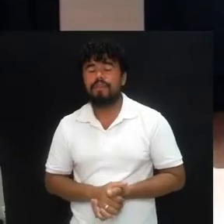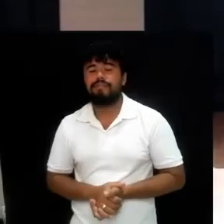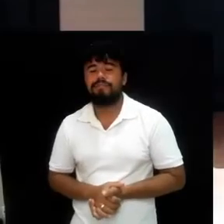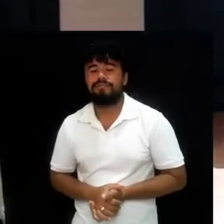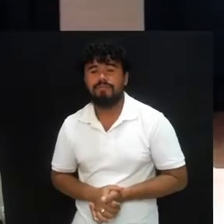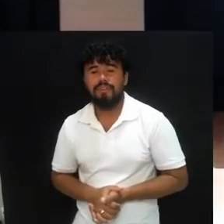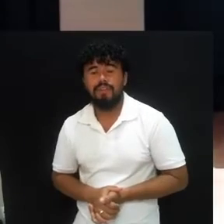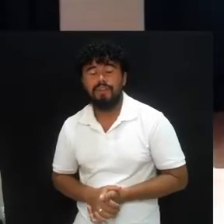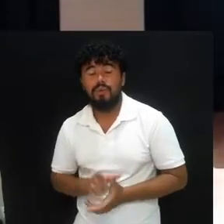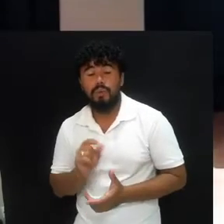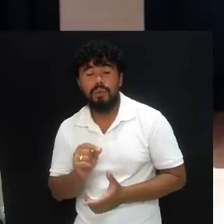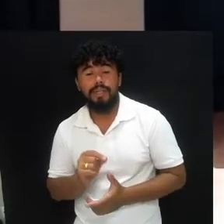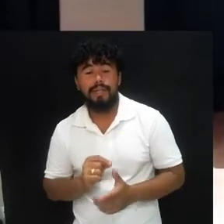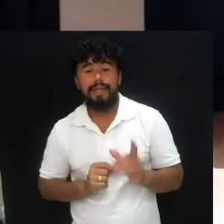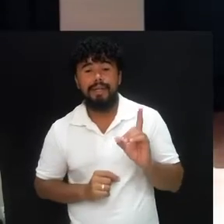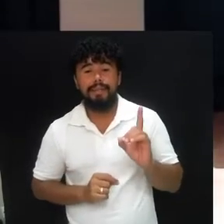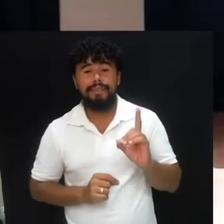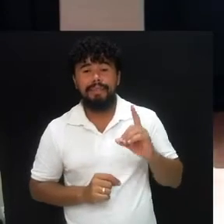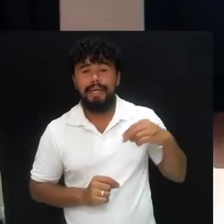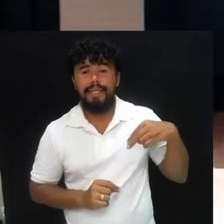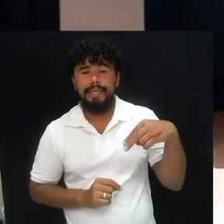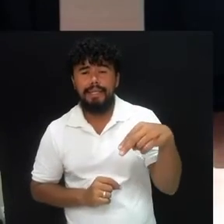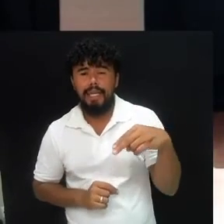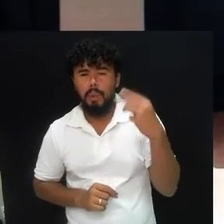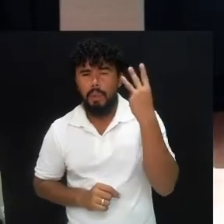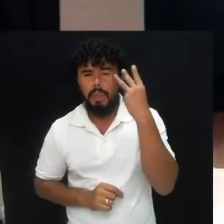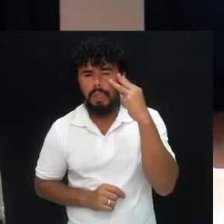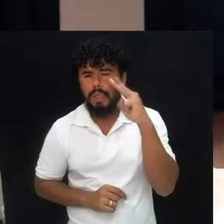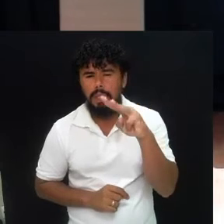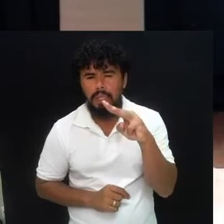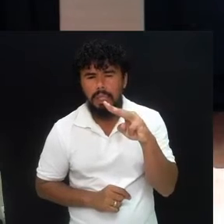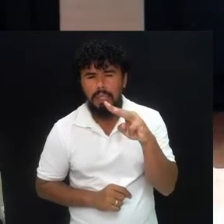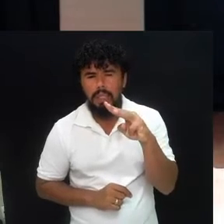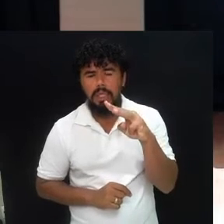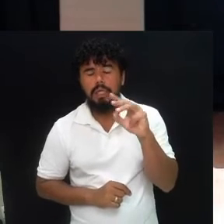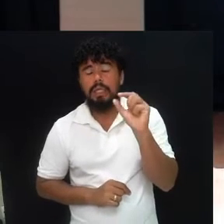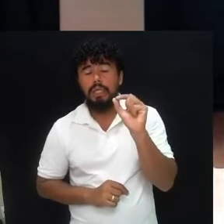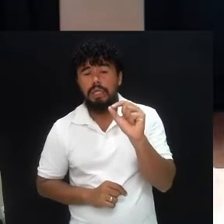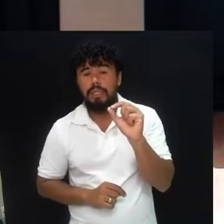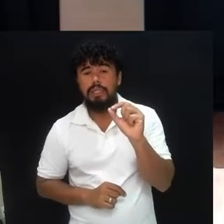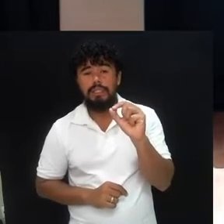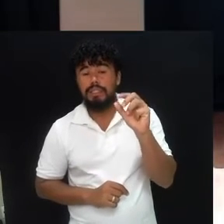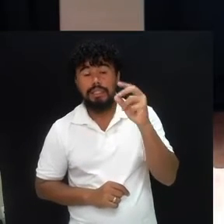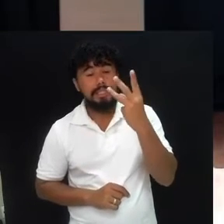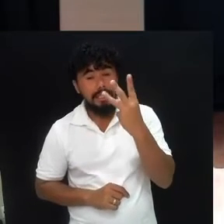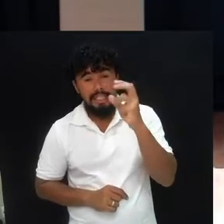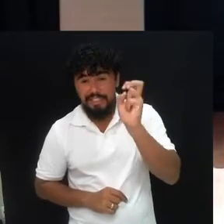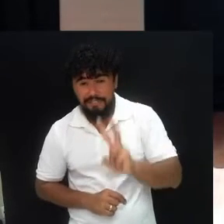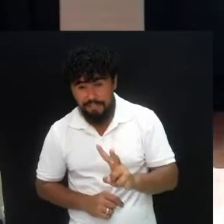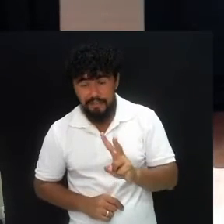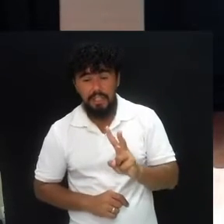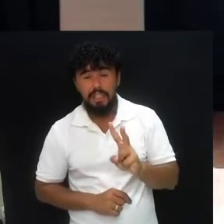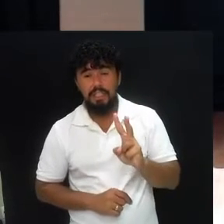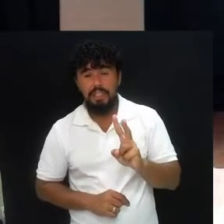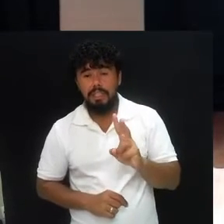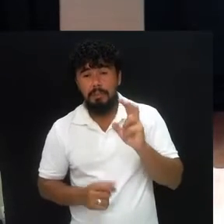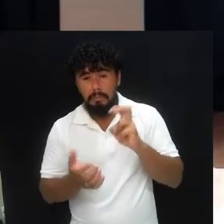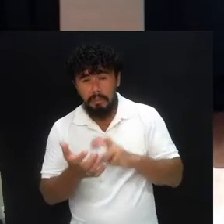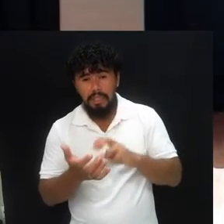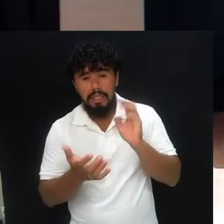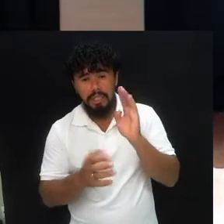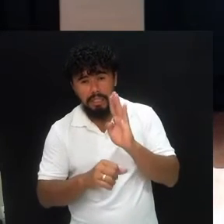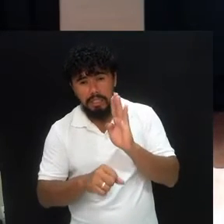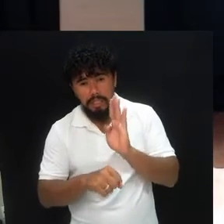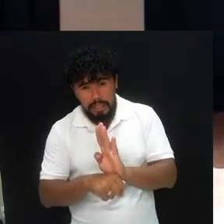Aconteceu que Daniel orava três vezes por dia. Aconteceu que Daniel, ele tinha uma prática de oração. E tem mais, a Bíblia